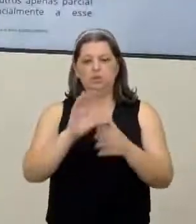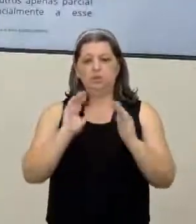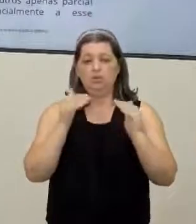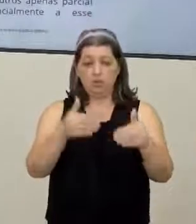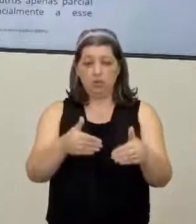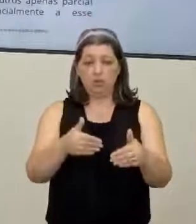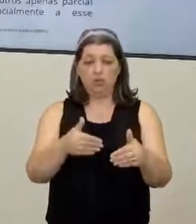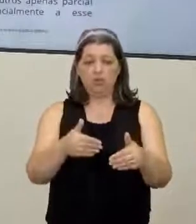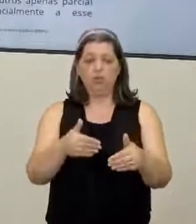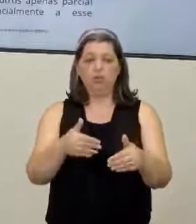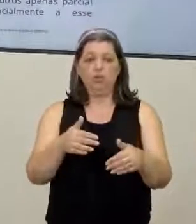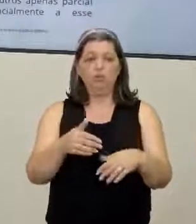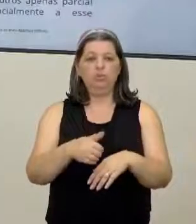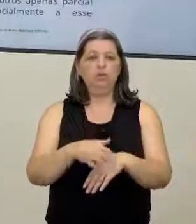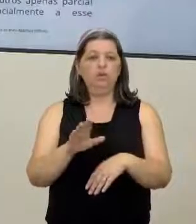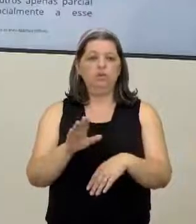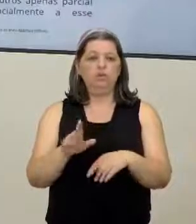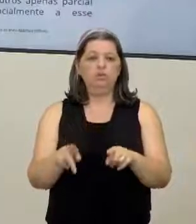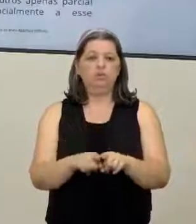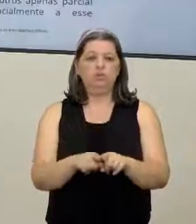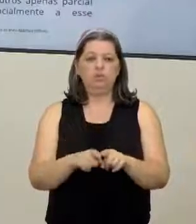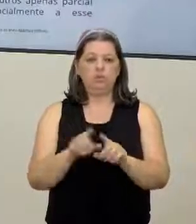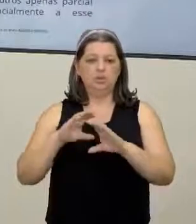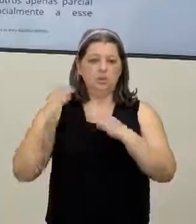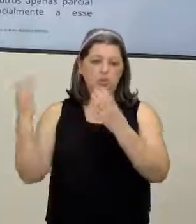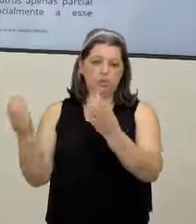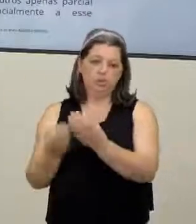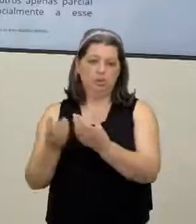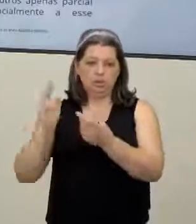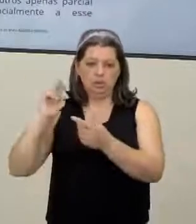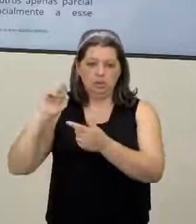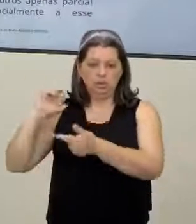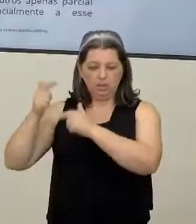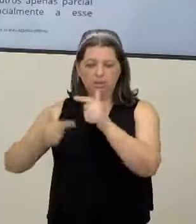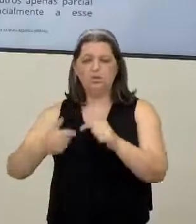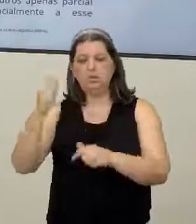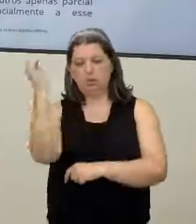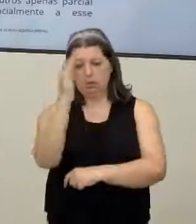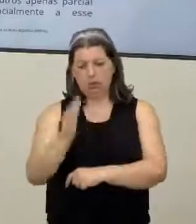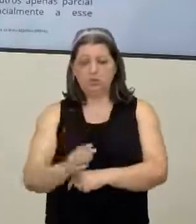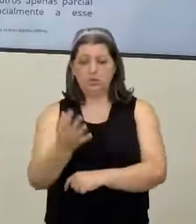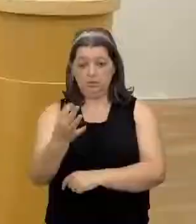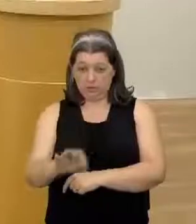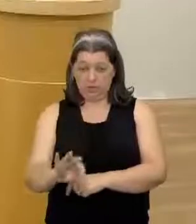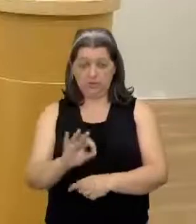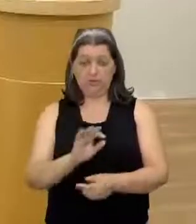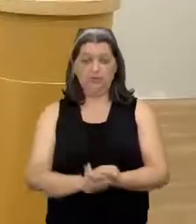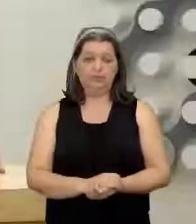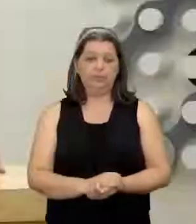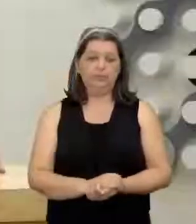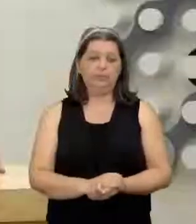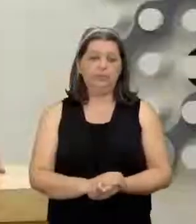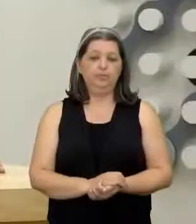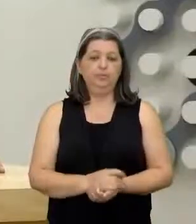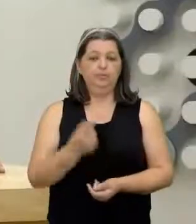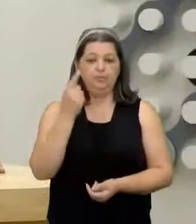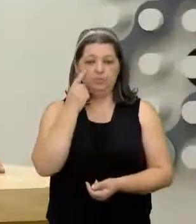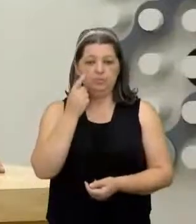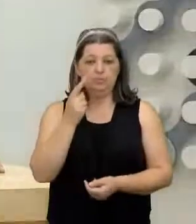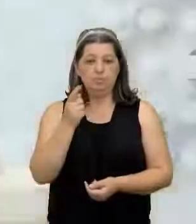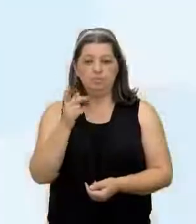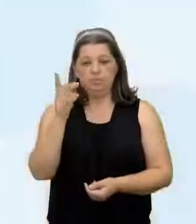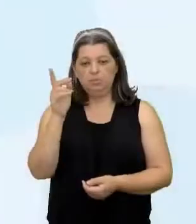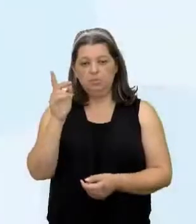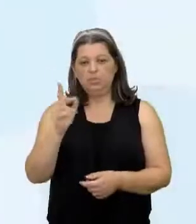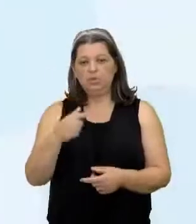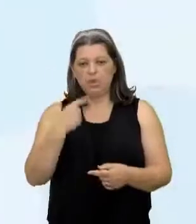mais Abrangente Porque são as comunidades Mais tradicionais Que nós temos no Brasil Certo, Giba? Vou ver um pra saber mais Rapidinho aí